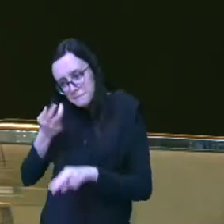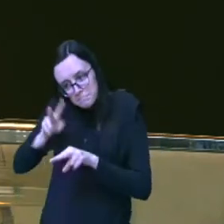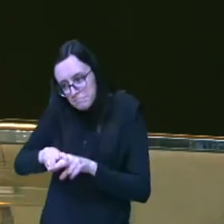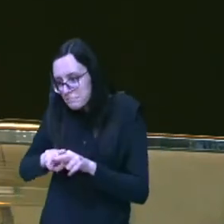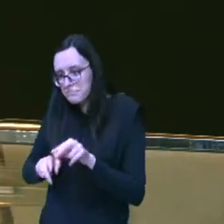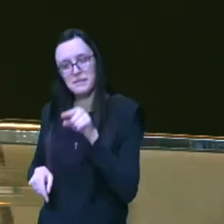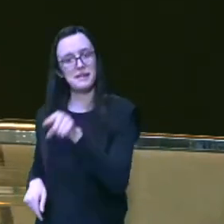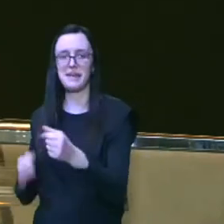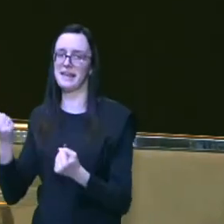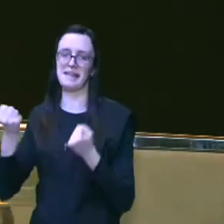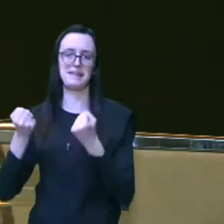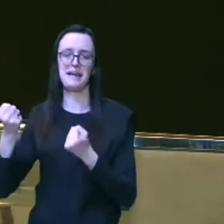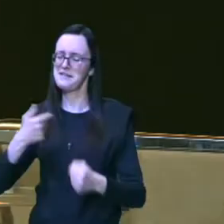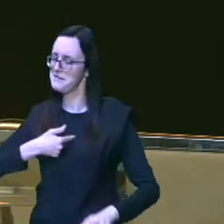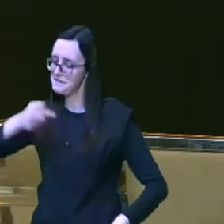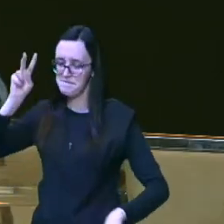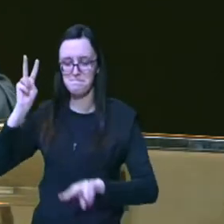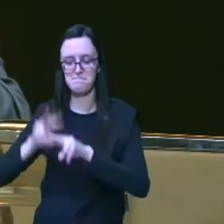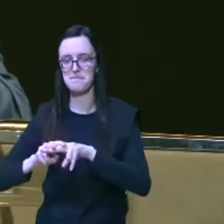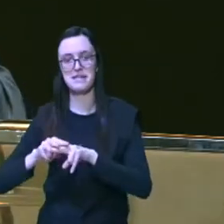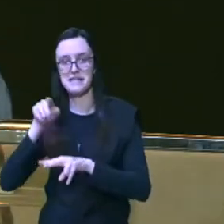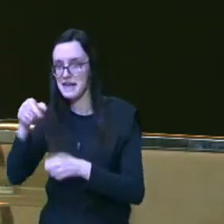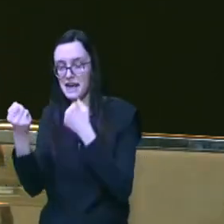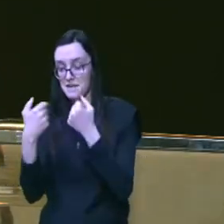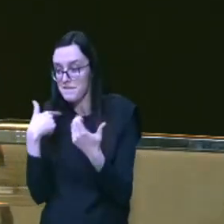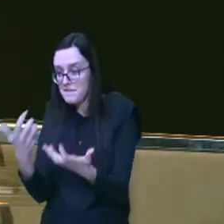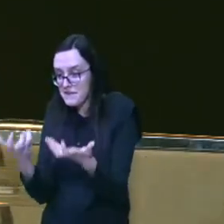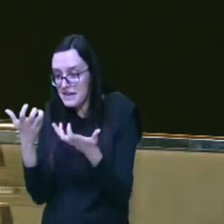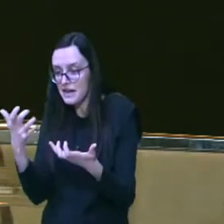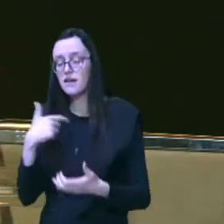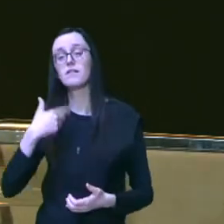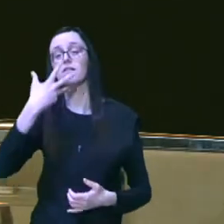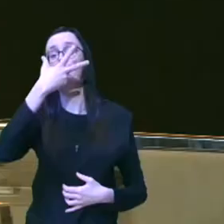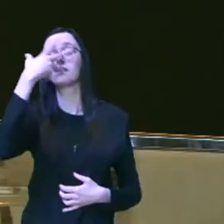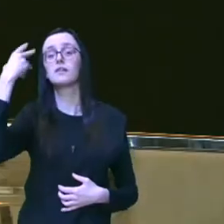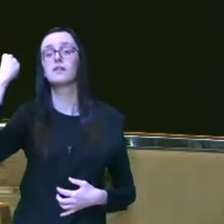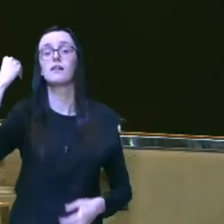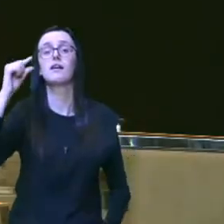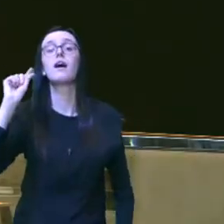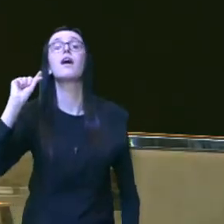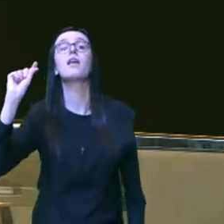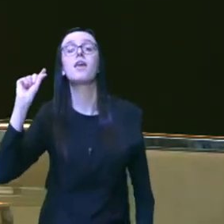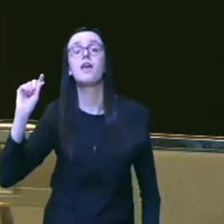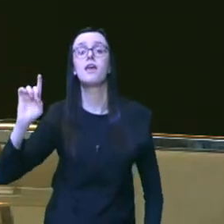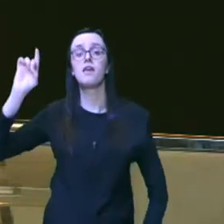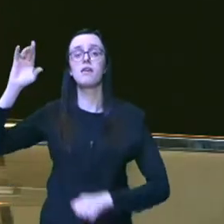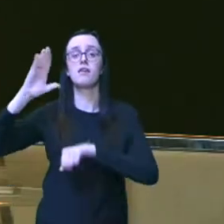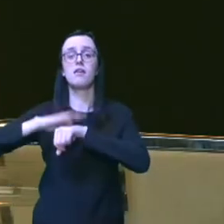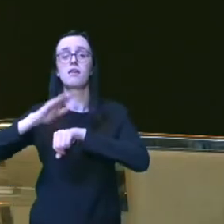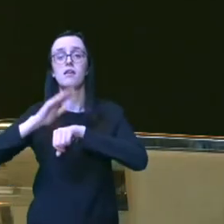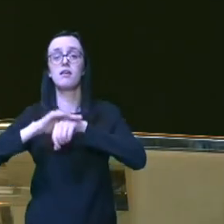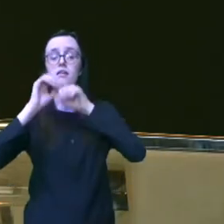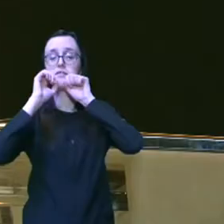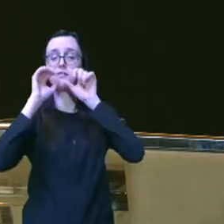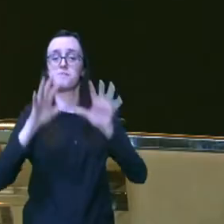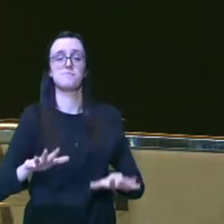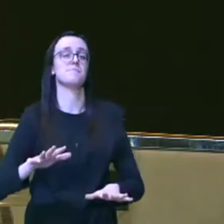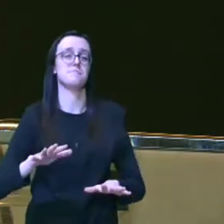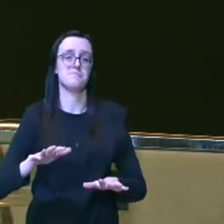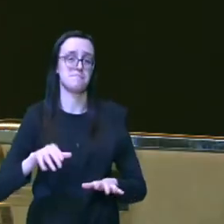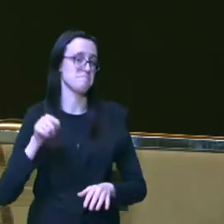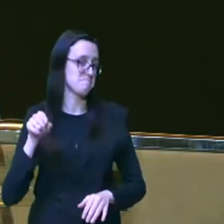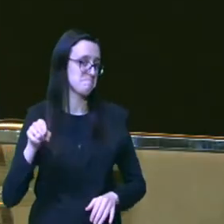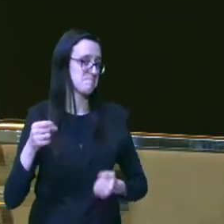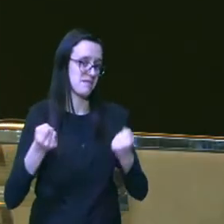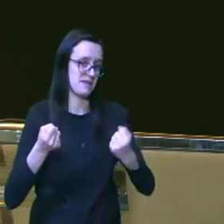àquele carro tão apegado que eu esqueci de quem era o autor da bênção na minha vida